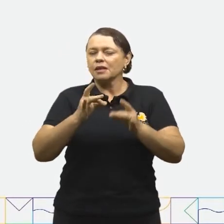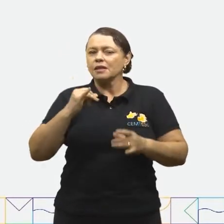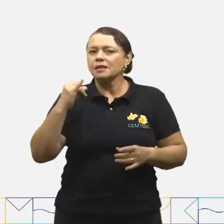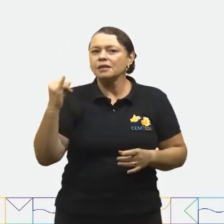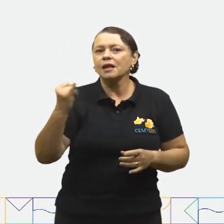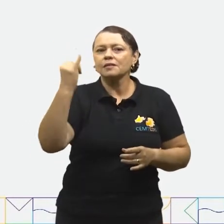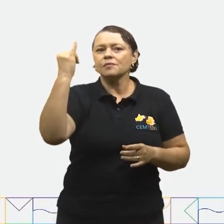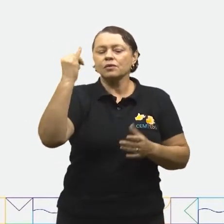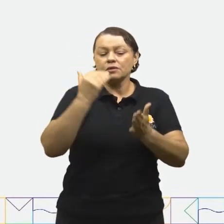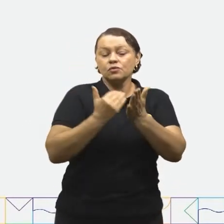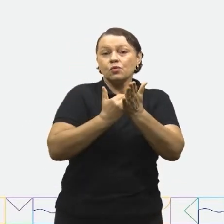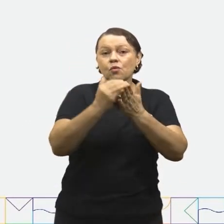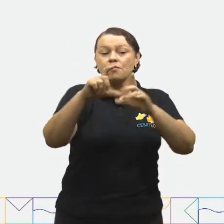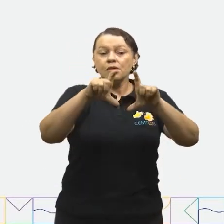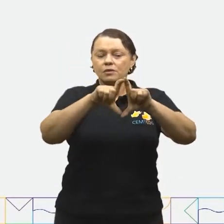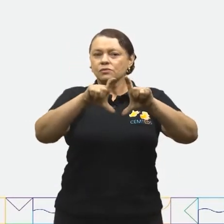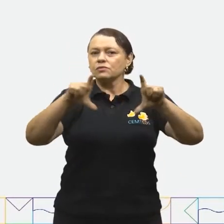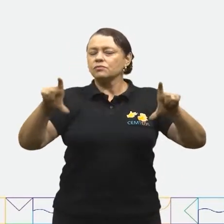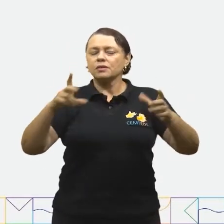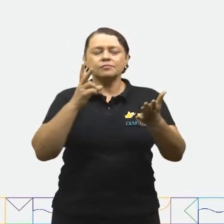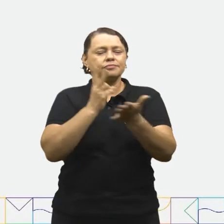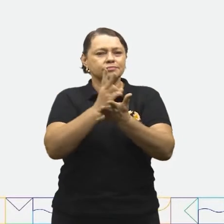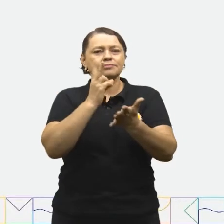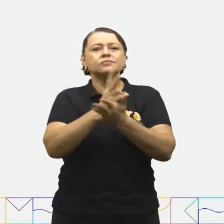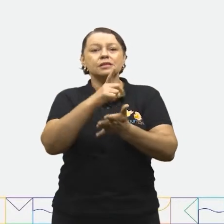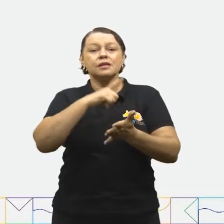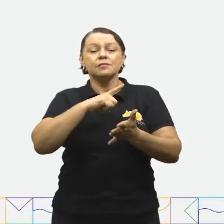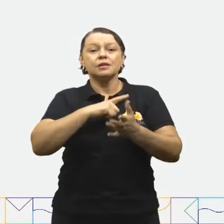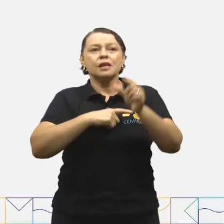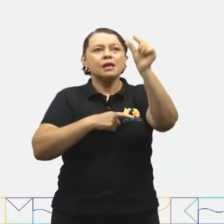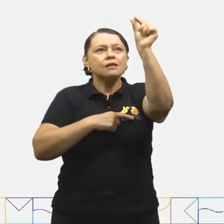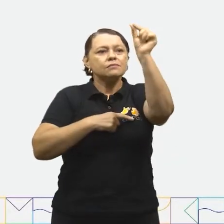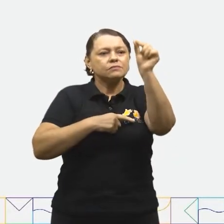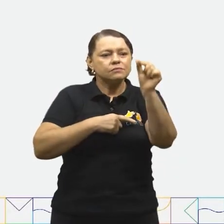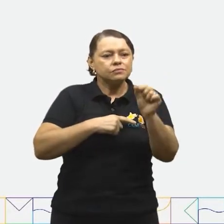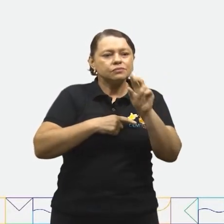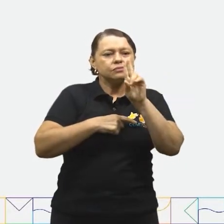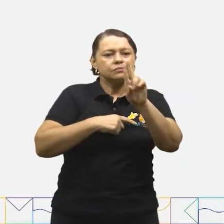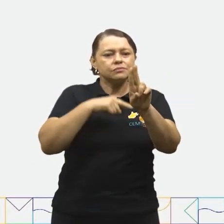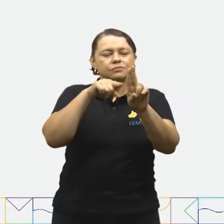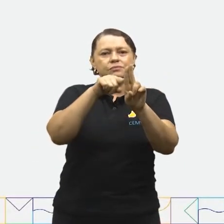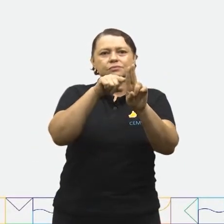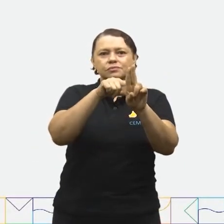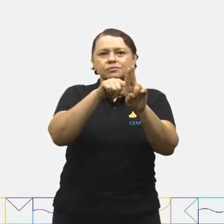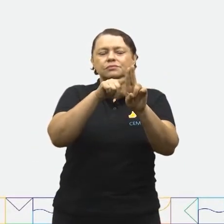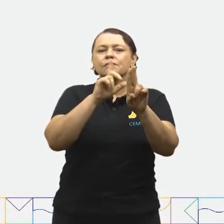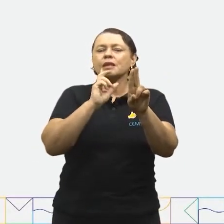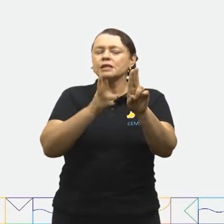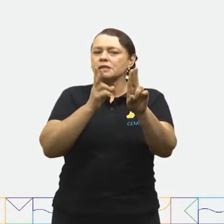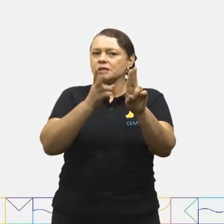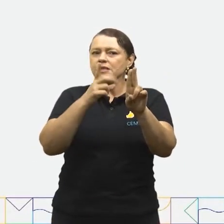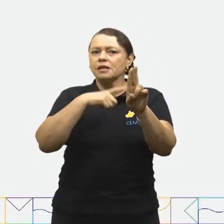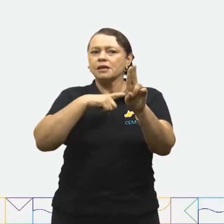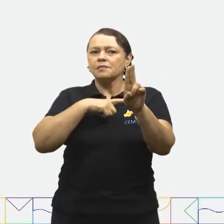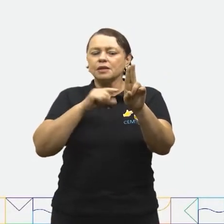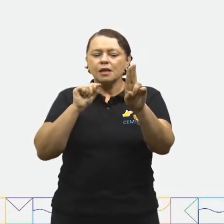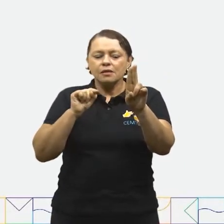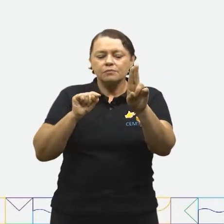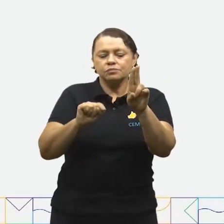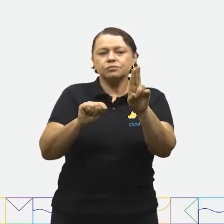o início de um parágrafo sempre possui margens e o seu final sempre tem uma